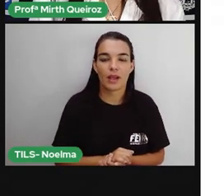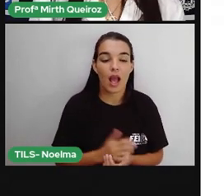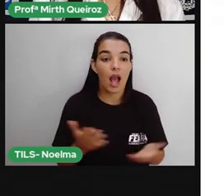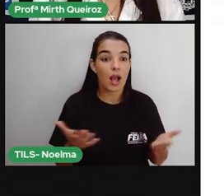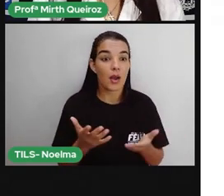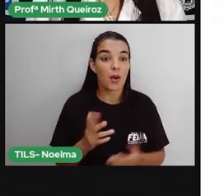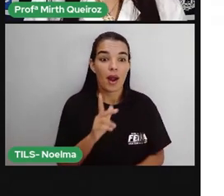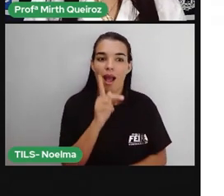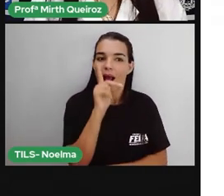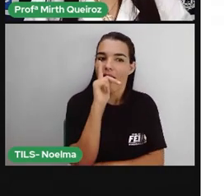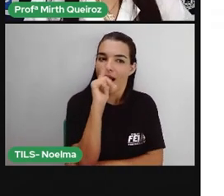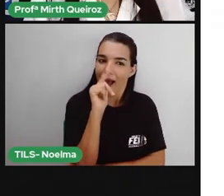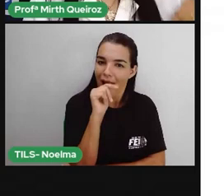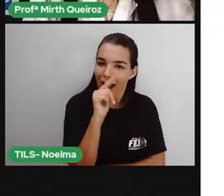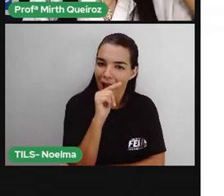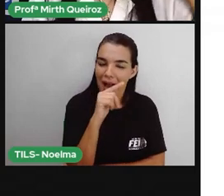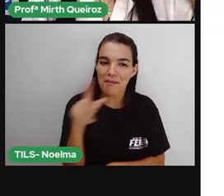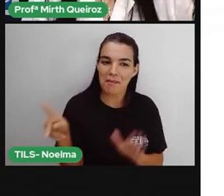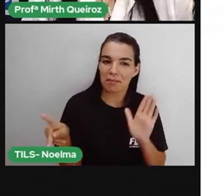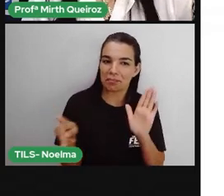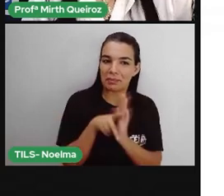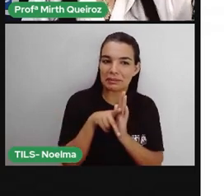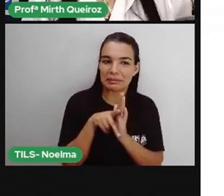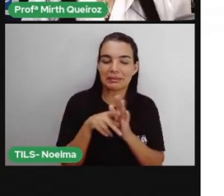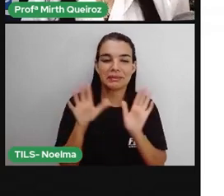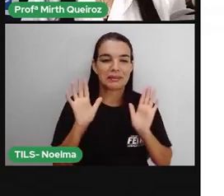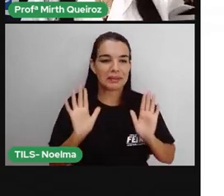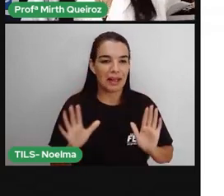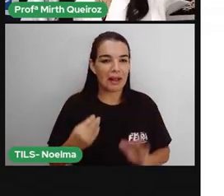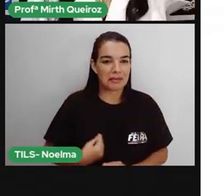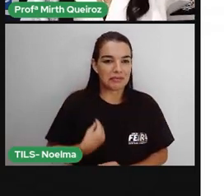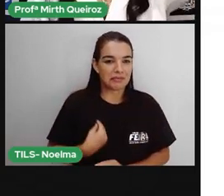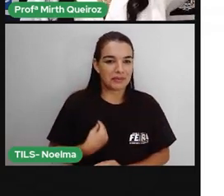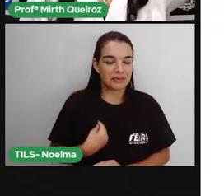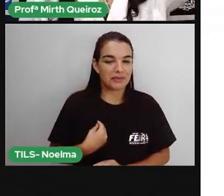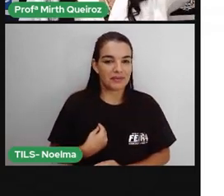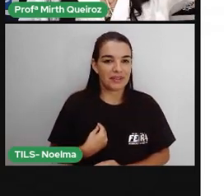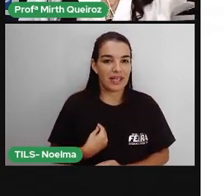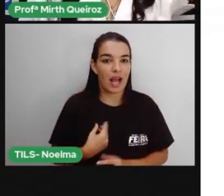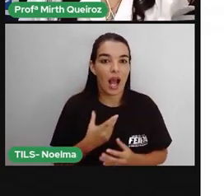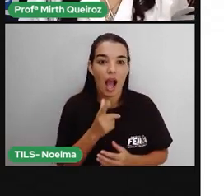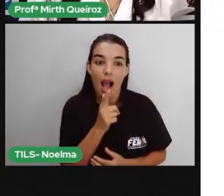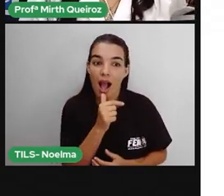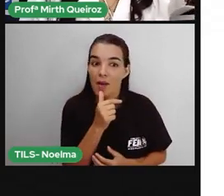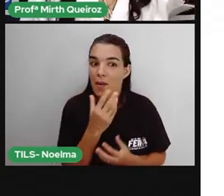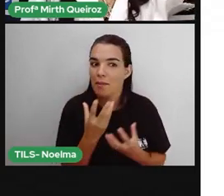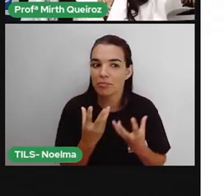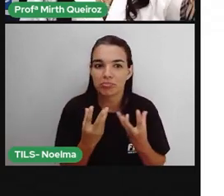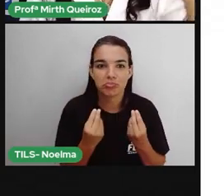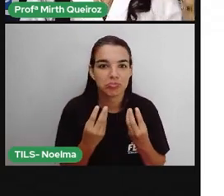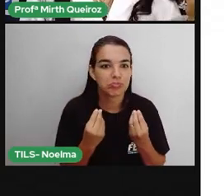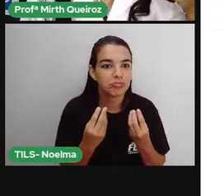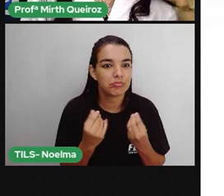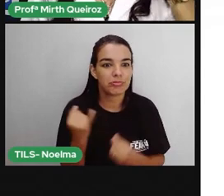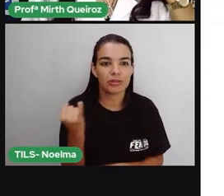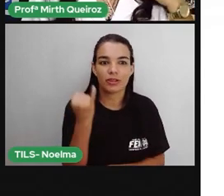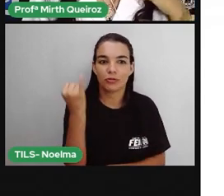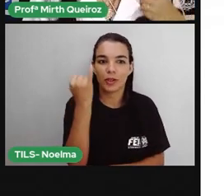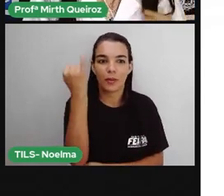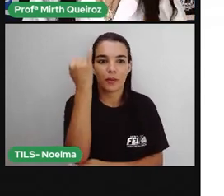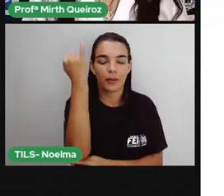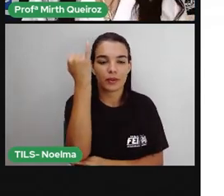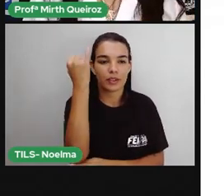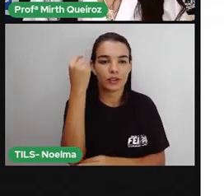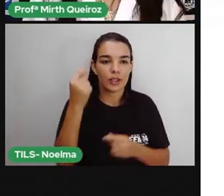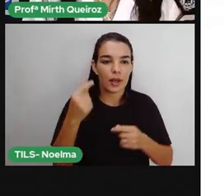A hidrografia do Pantanal, né? A água presente aí no Pantanal. A água no Pantanal é um fator decisivo no equilíbrio da